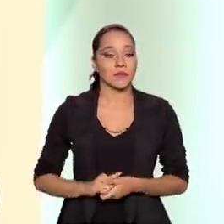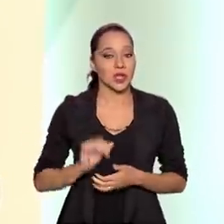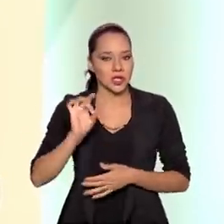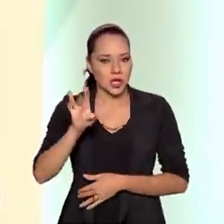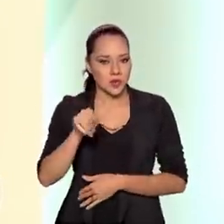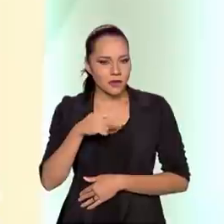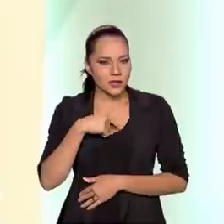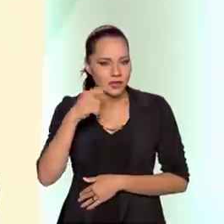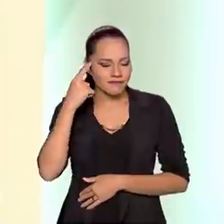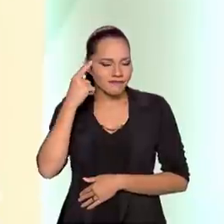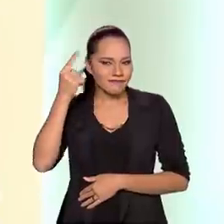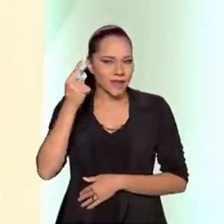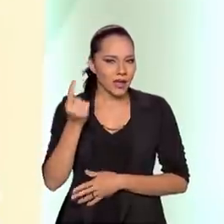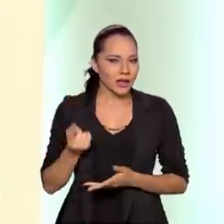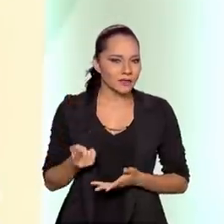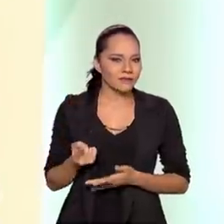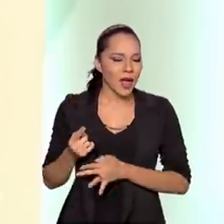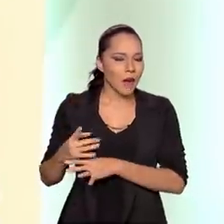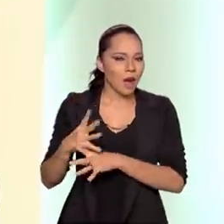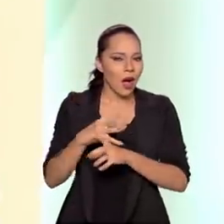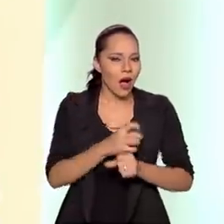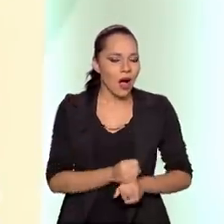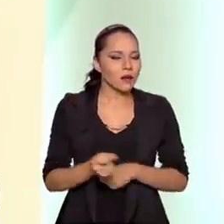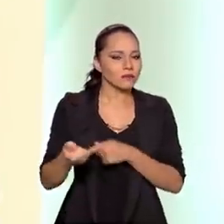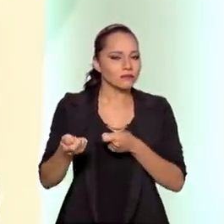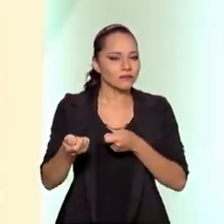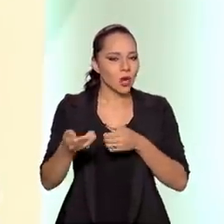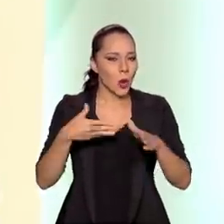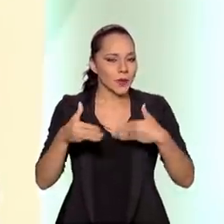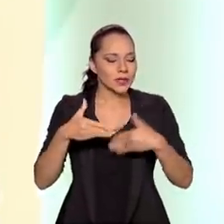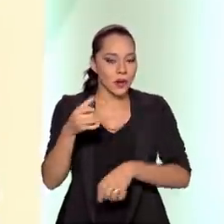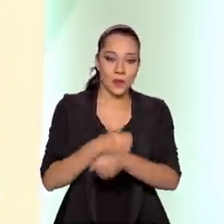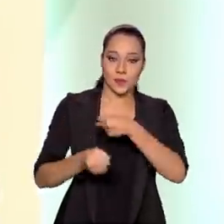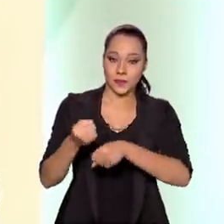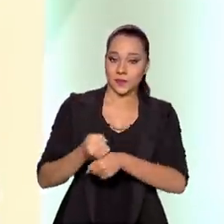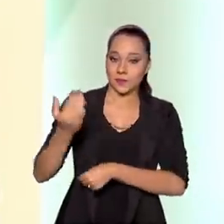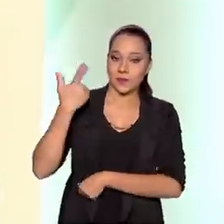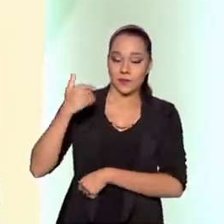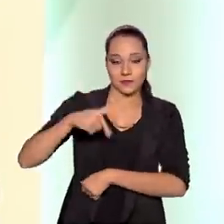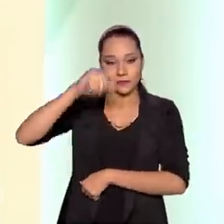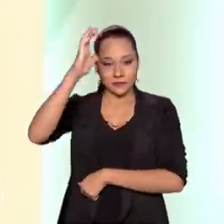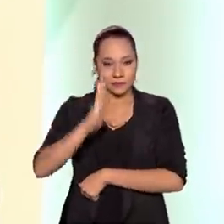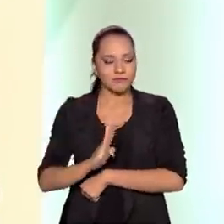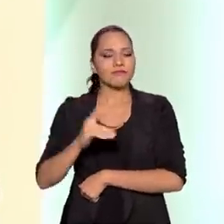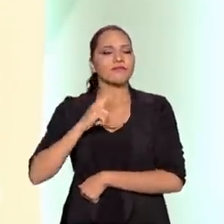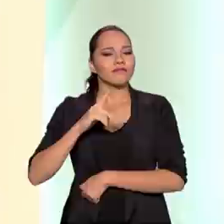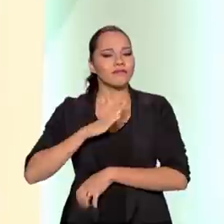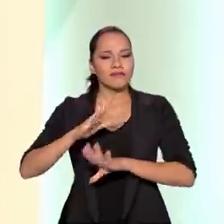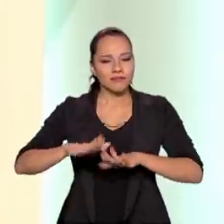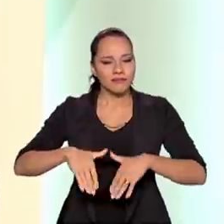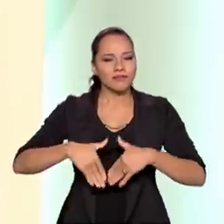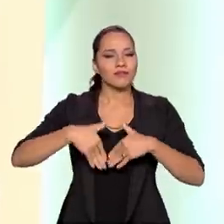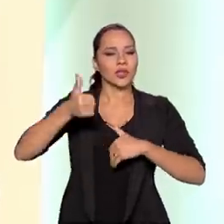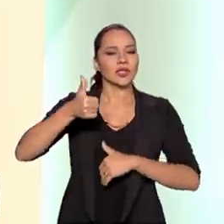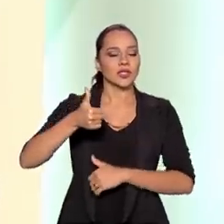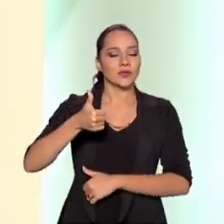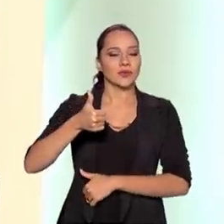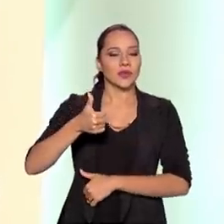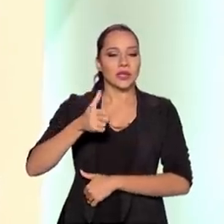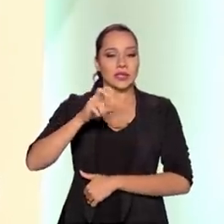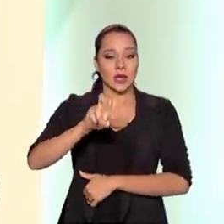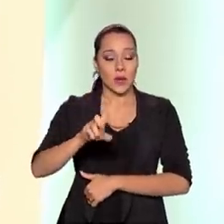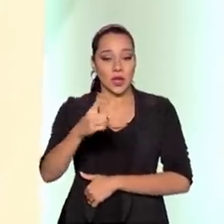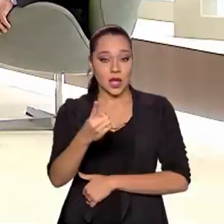você ter uma ideia, a balança comercial no ano passado brasileira teve um saldo positivo da ordem de 51